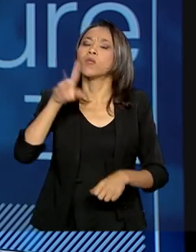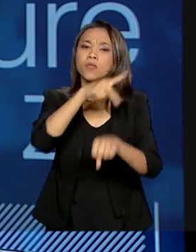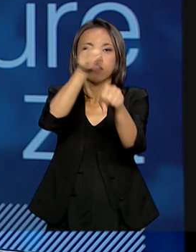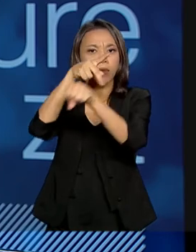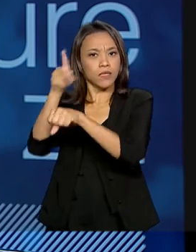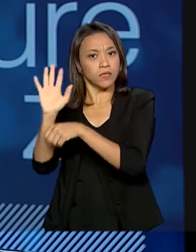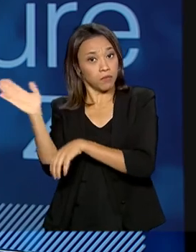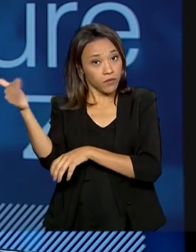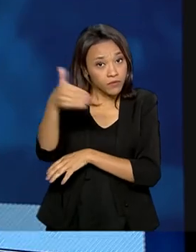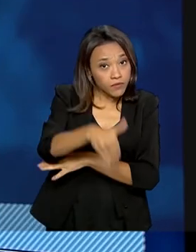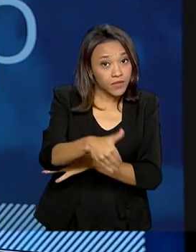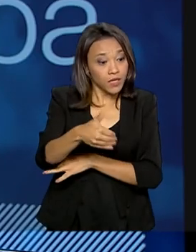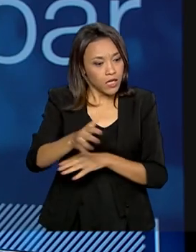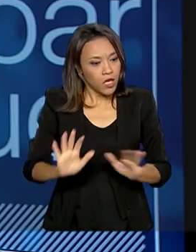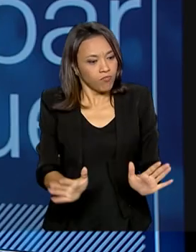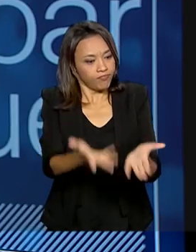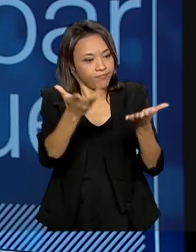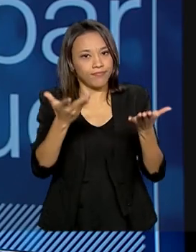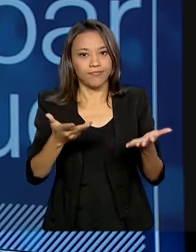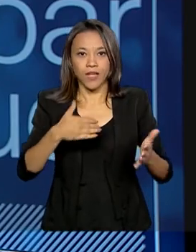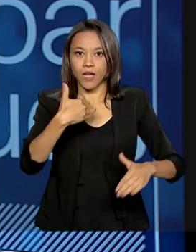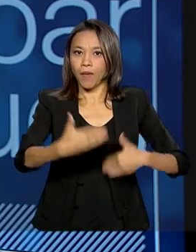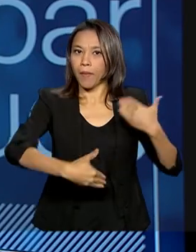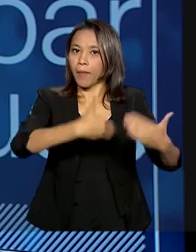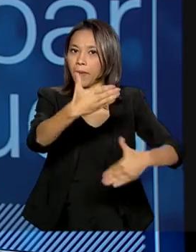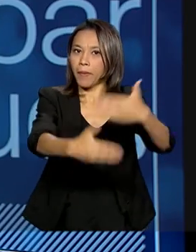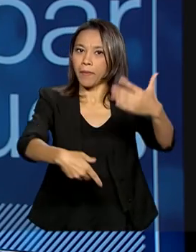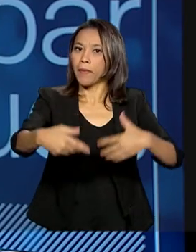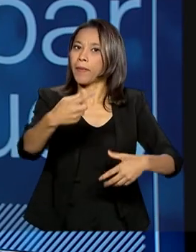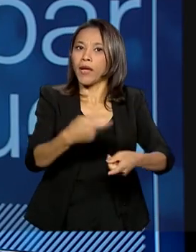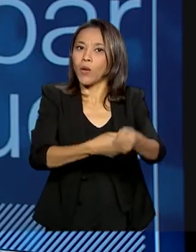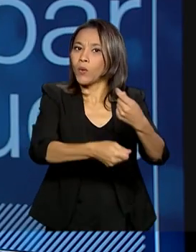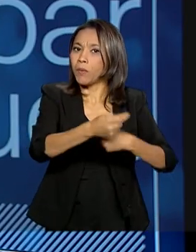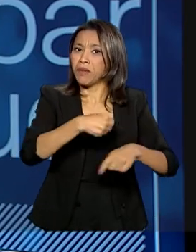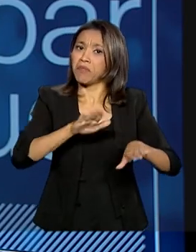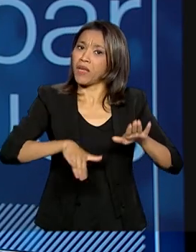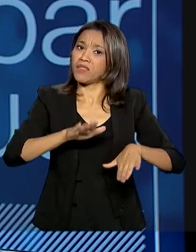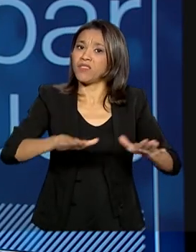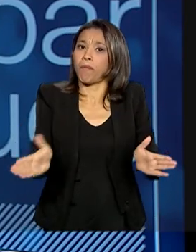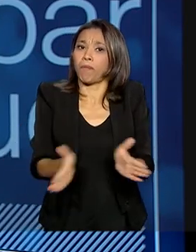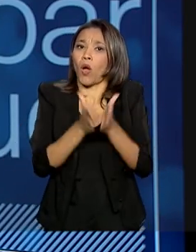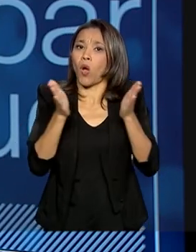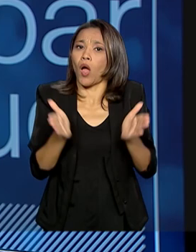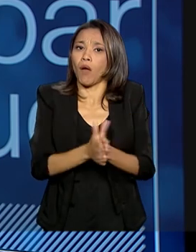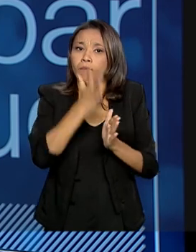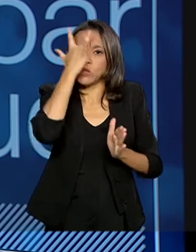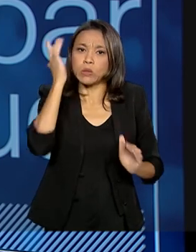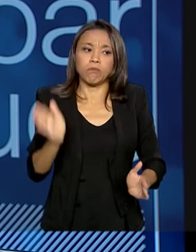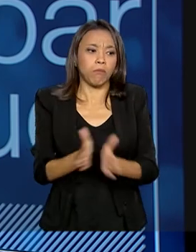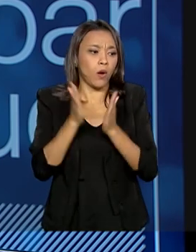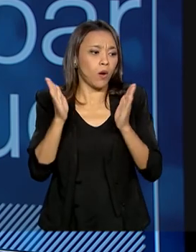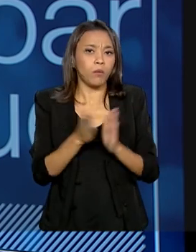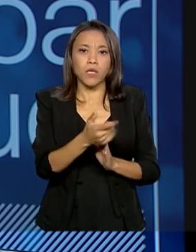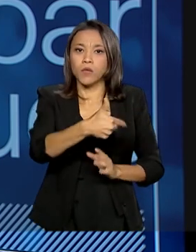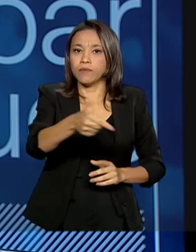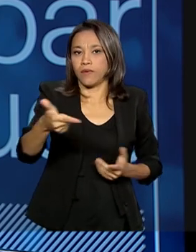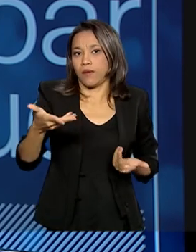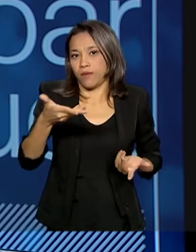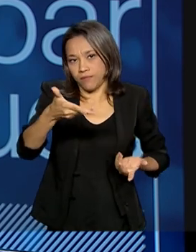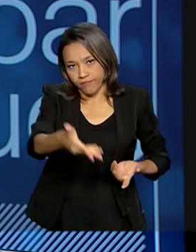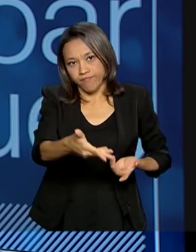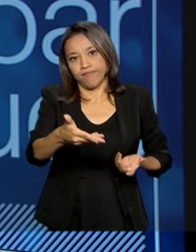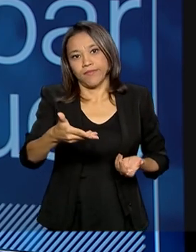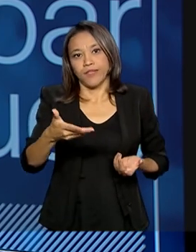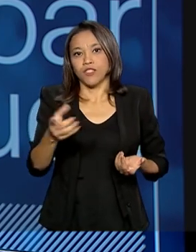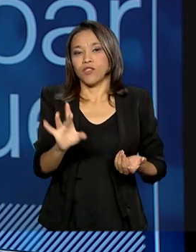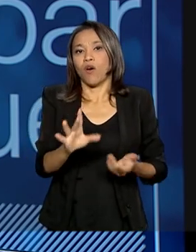desenvolver economicamente aquela área que é, às vezes, muito carente, certo? Pessoas pobres que não têm, às vezes, condições de